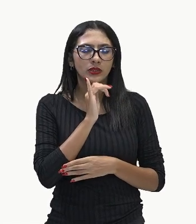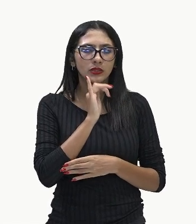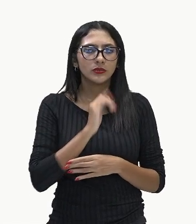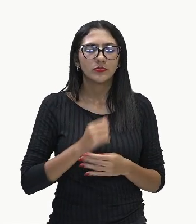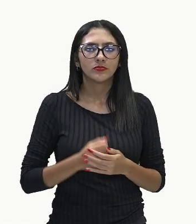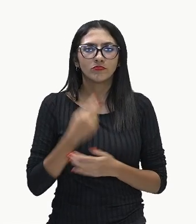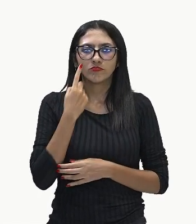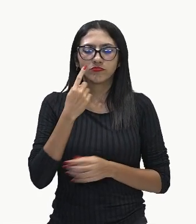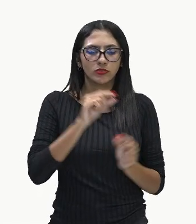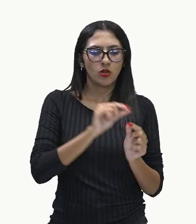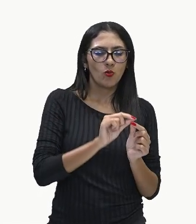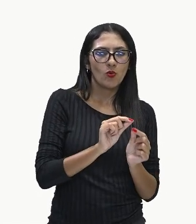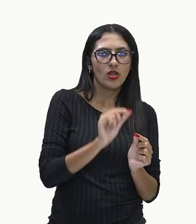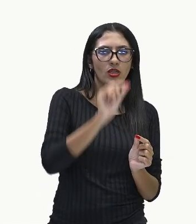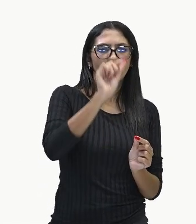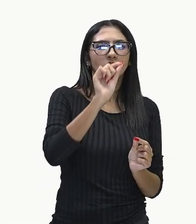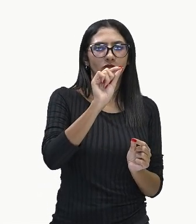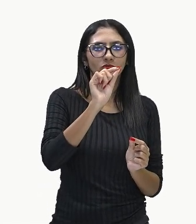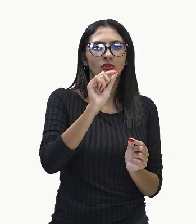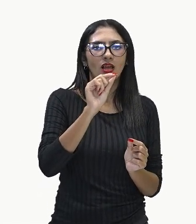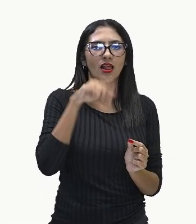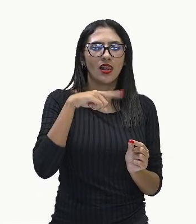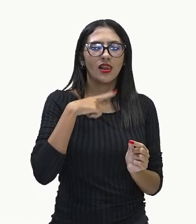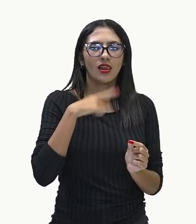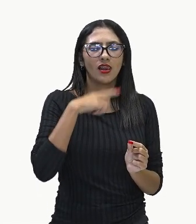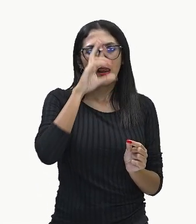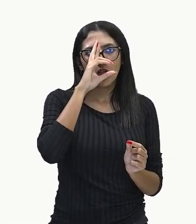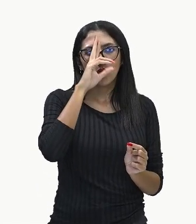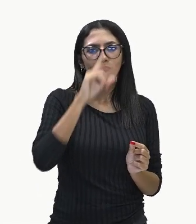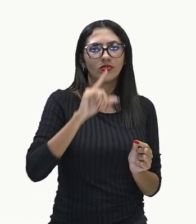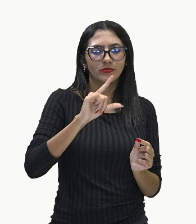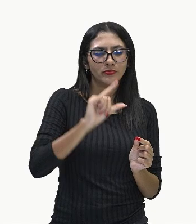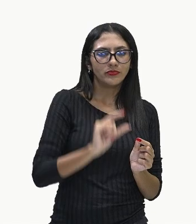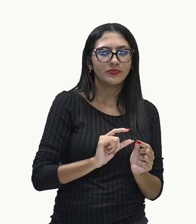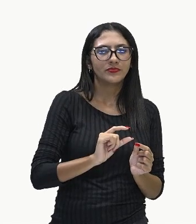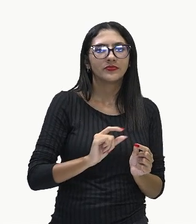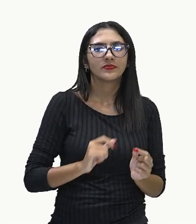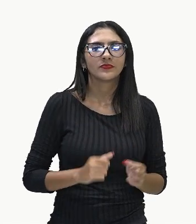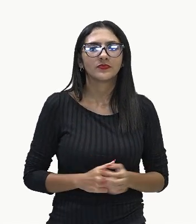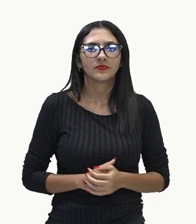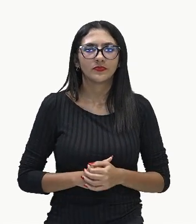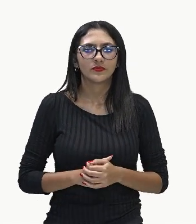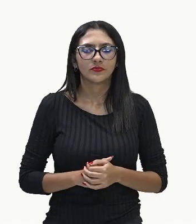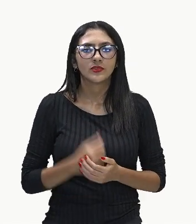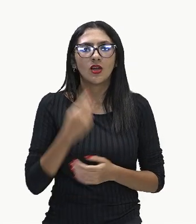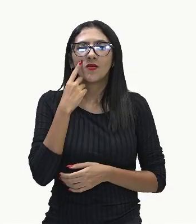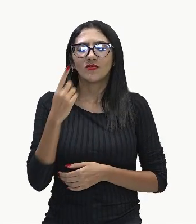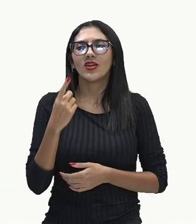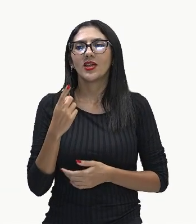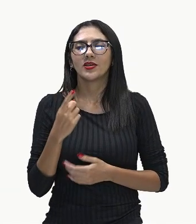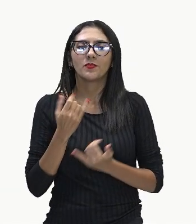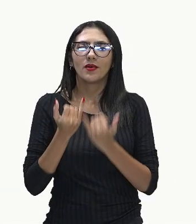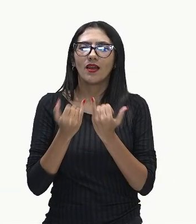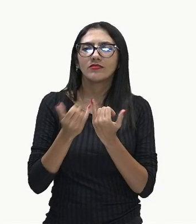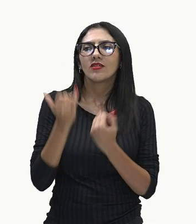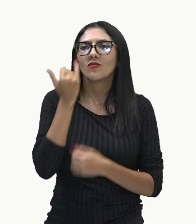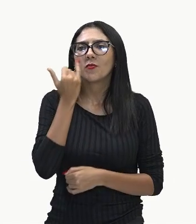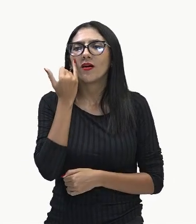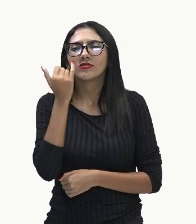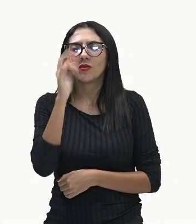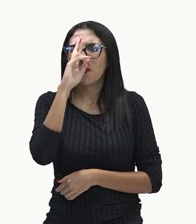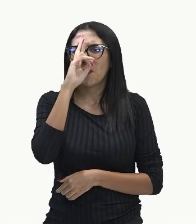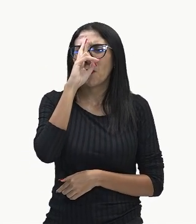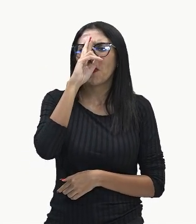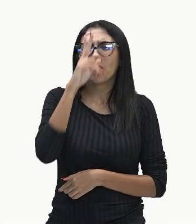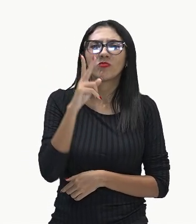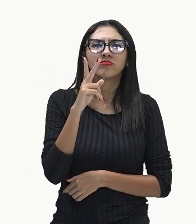bem aqui, que é bem abaixo, tá? Então, observe que não está na proporção correta. É